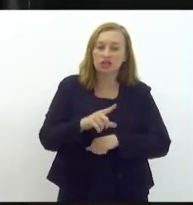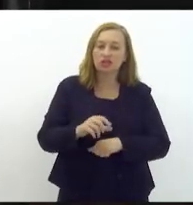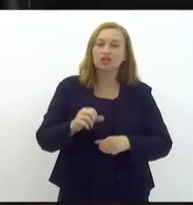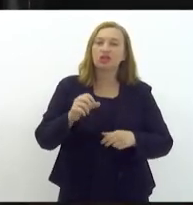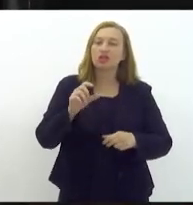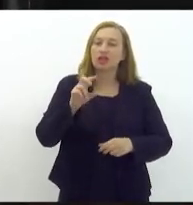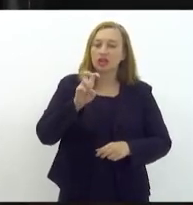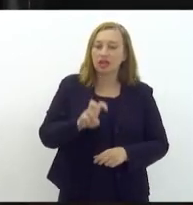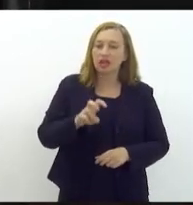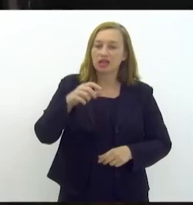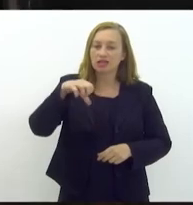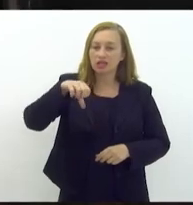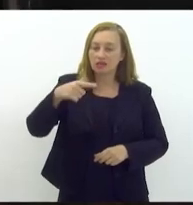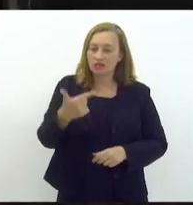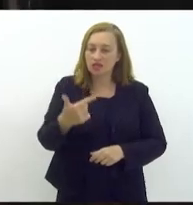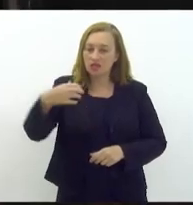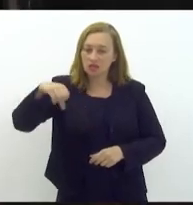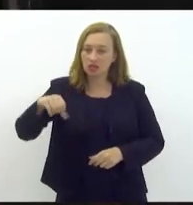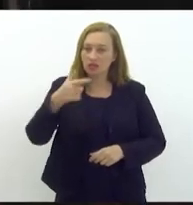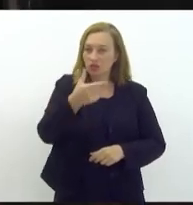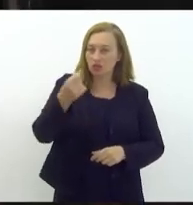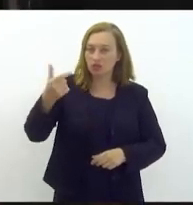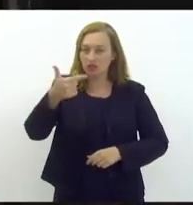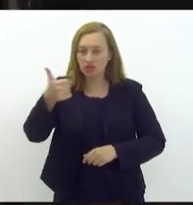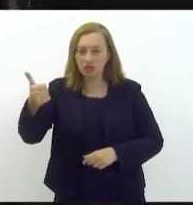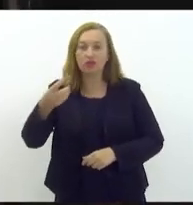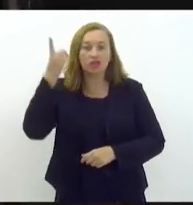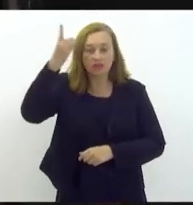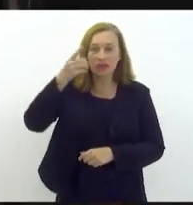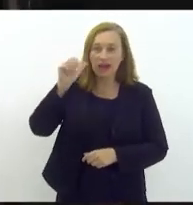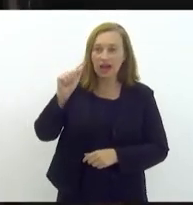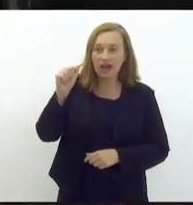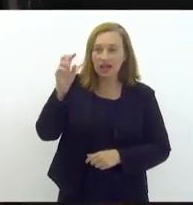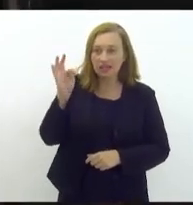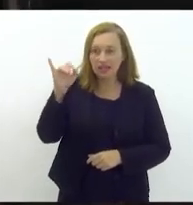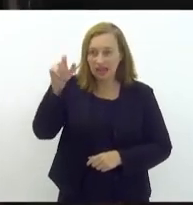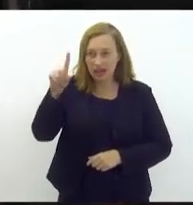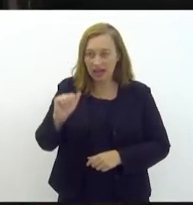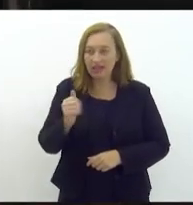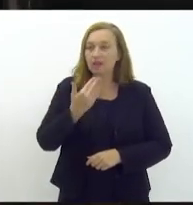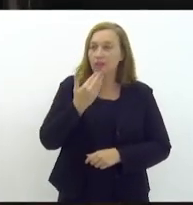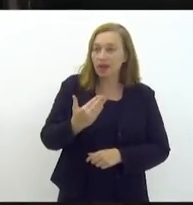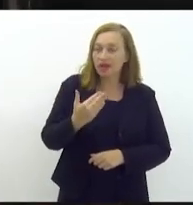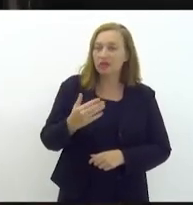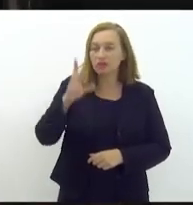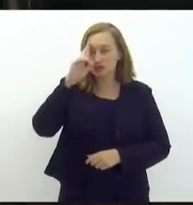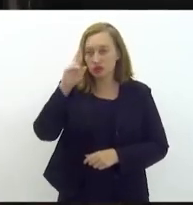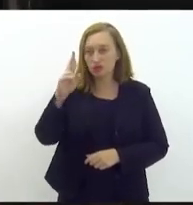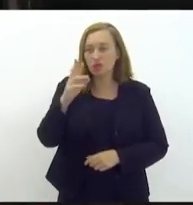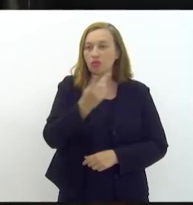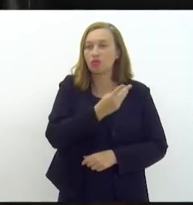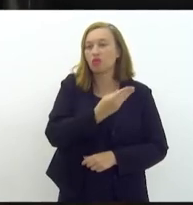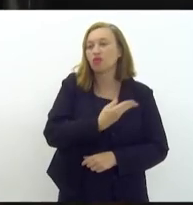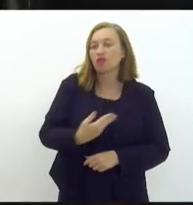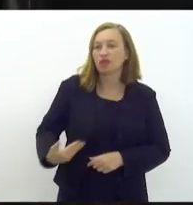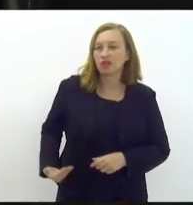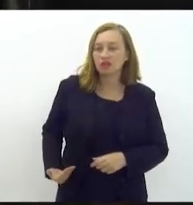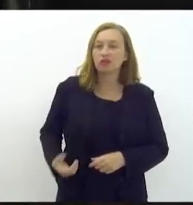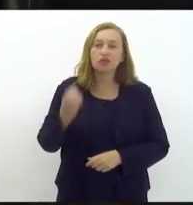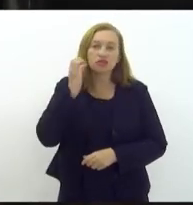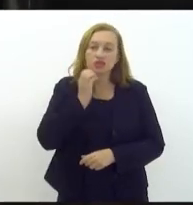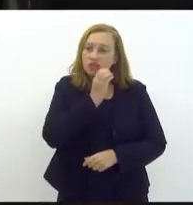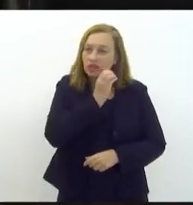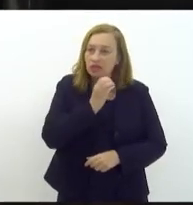529 de 2021, de autoria do deputado Atila Nunes, que solicita ao excelentíssimo senhor governador Cláudio Bonfim de Castro